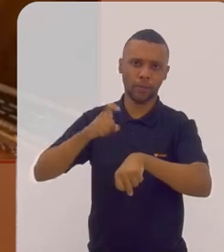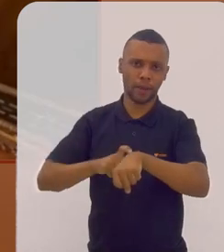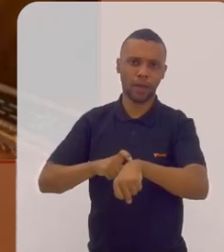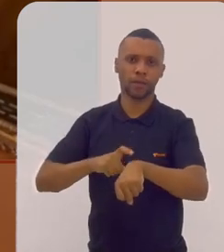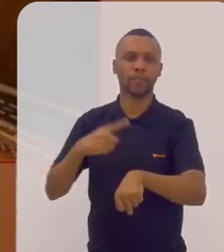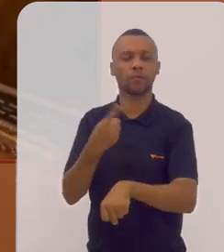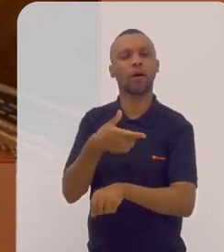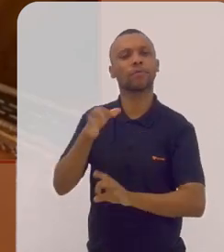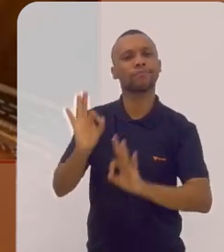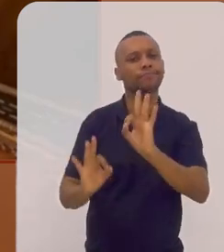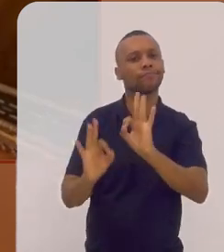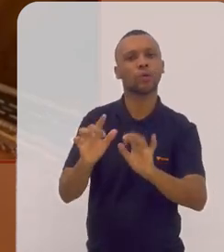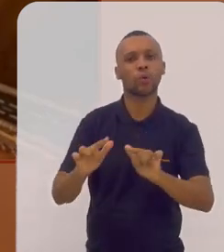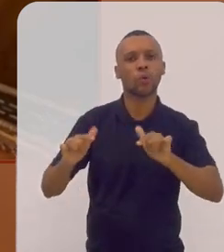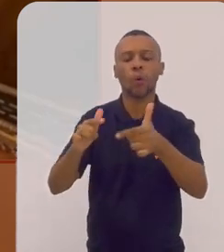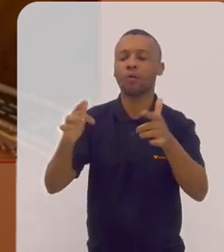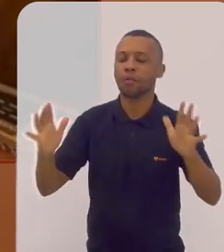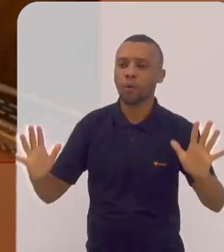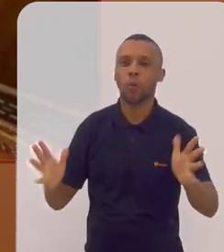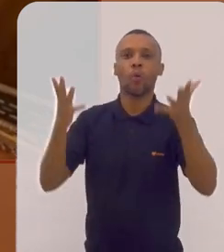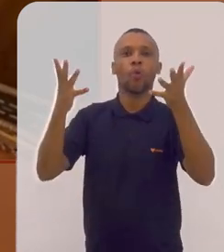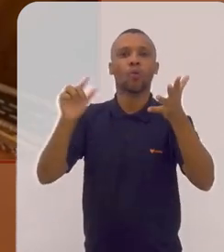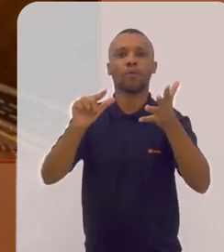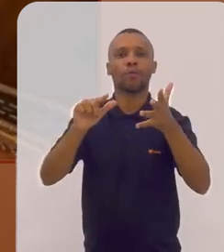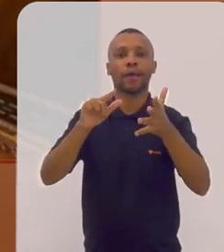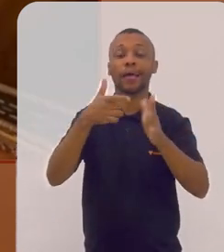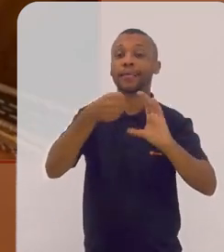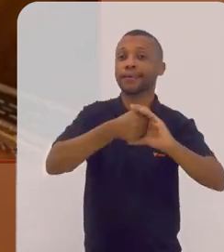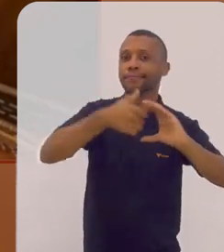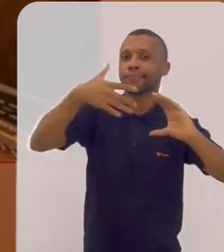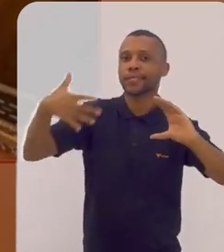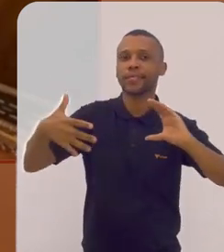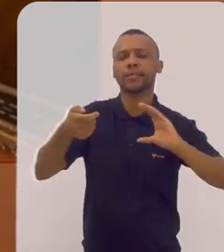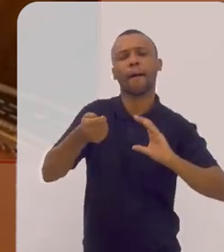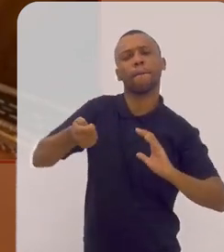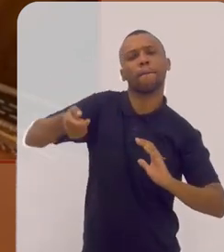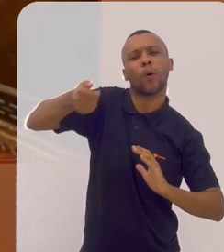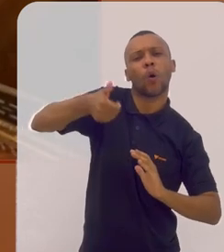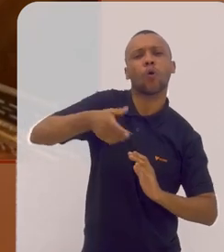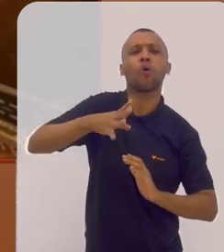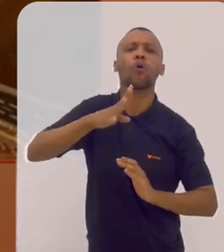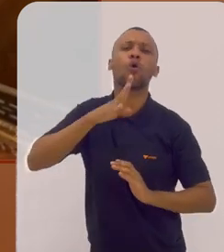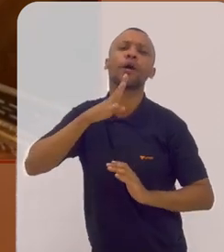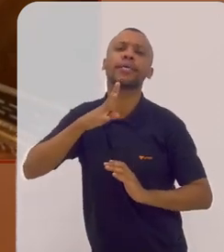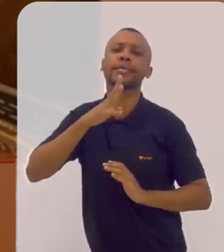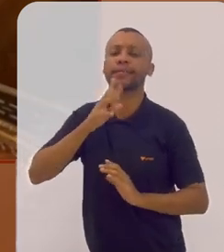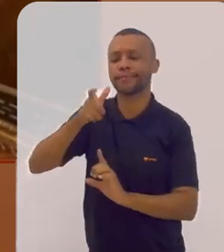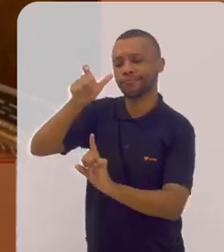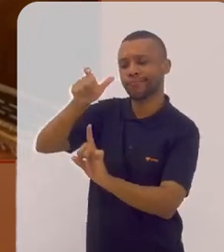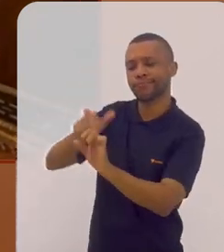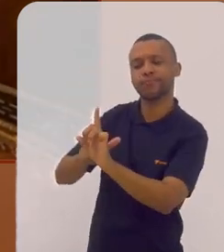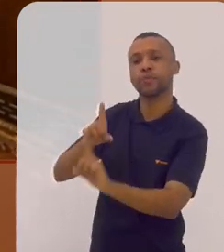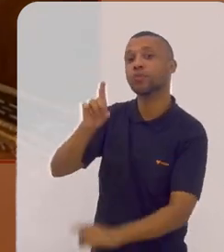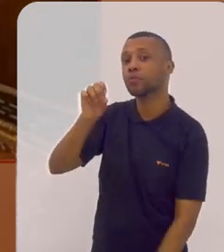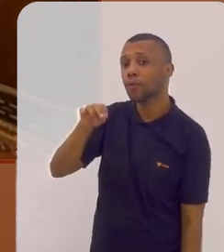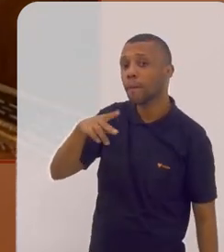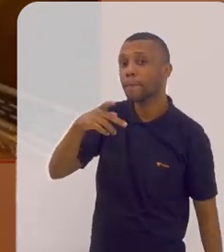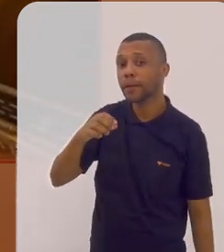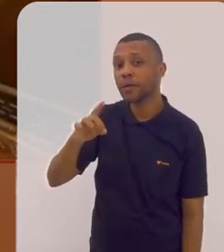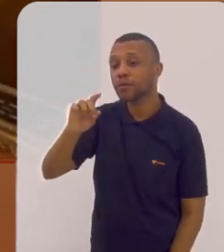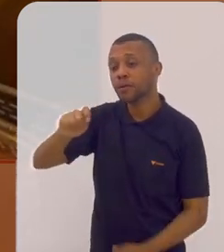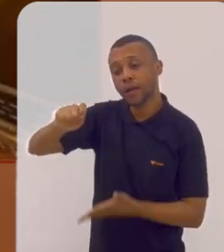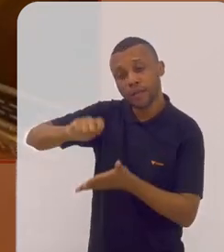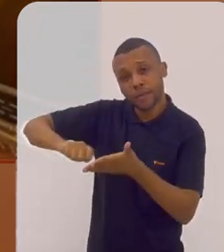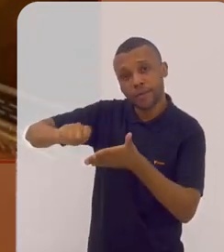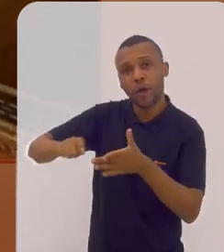momento para fazer vir à tona essa faceta pouco conhecida do Dom Pedro que escreveu o hino da